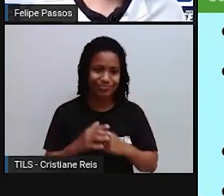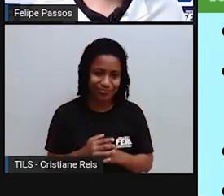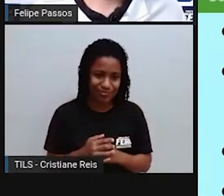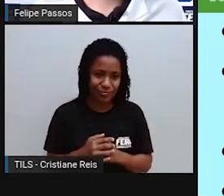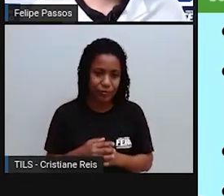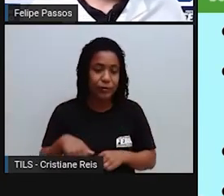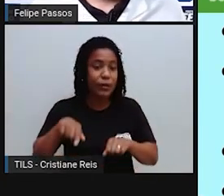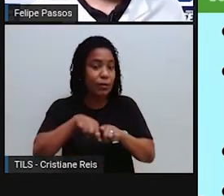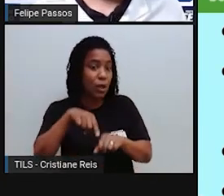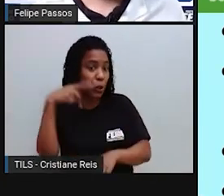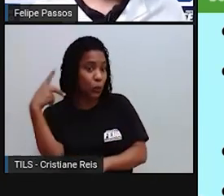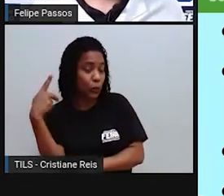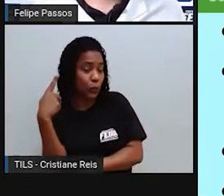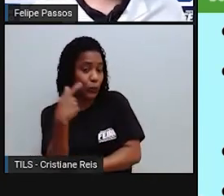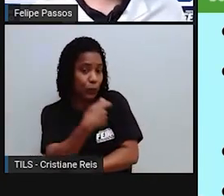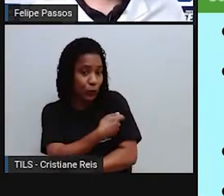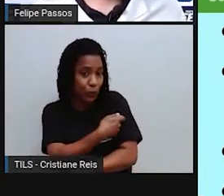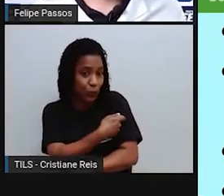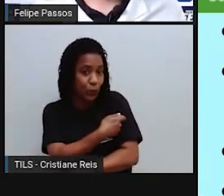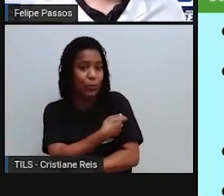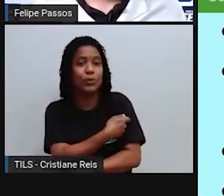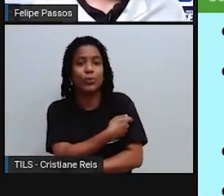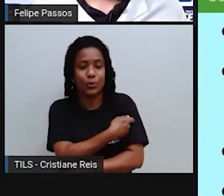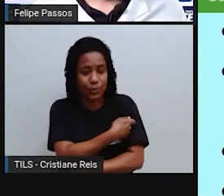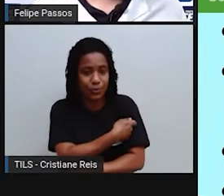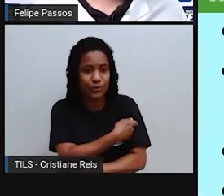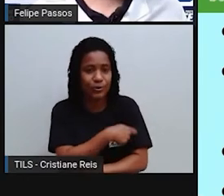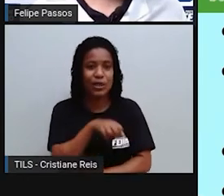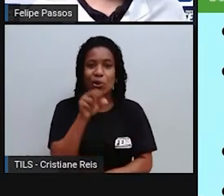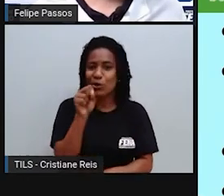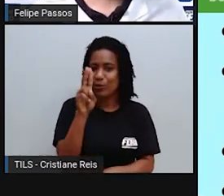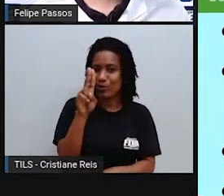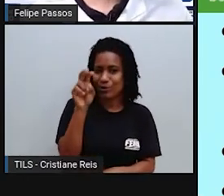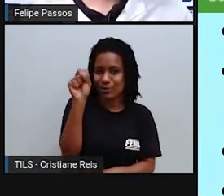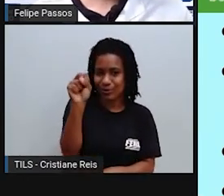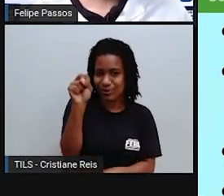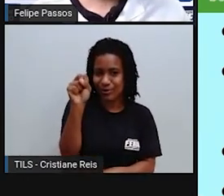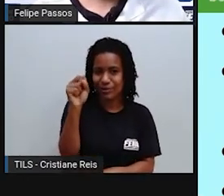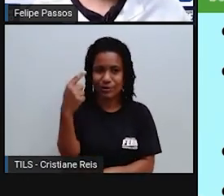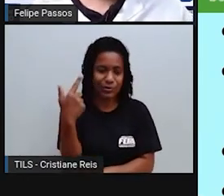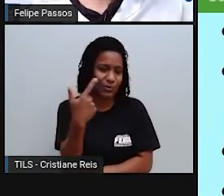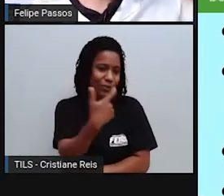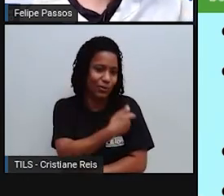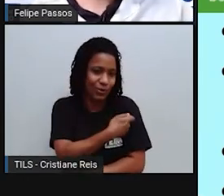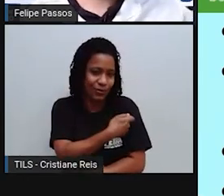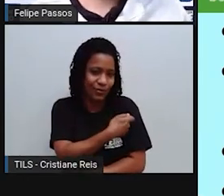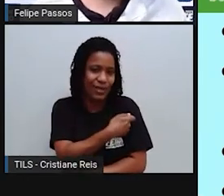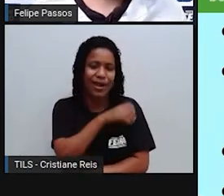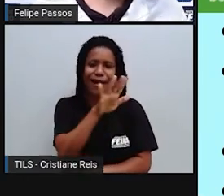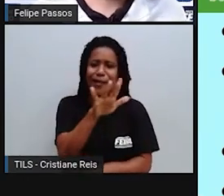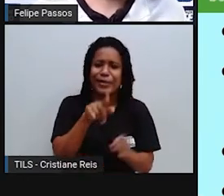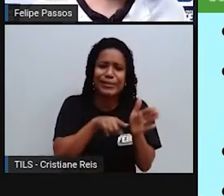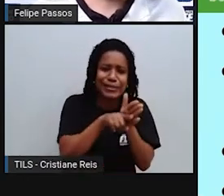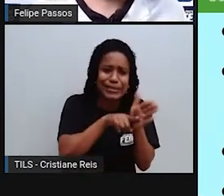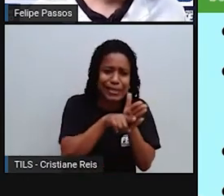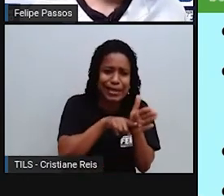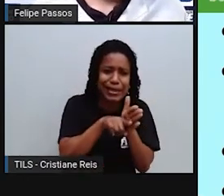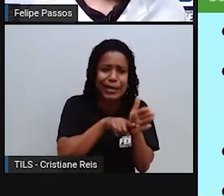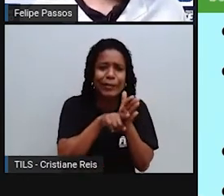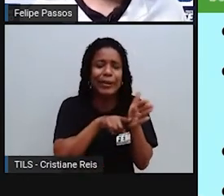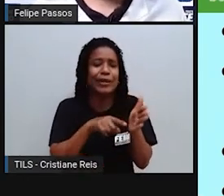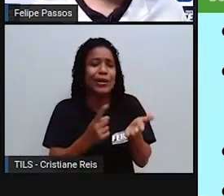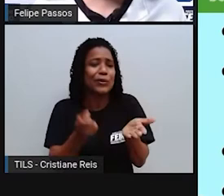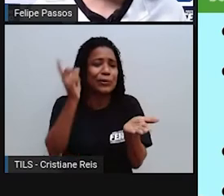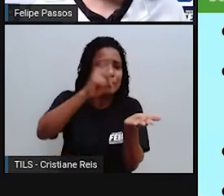durante a pandemia, o SUS, está lá, muita gente reclama, ah, mas você marca um exame, demora meses para você ser atendido.